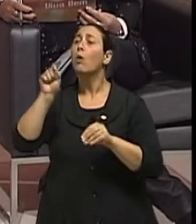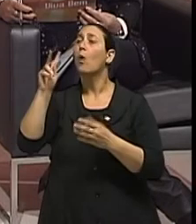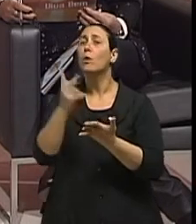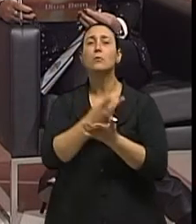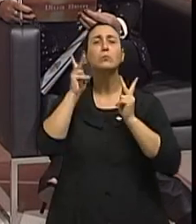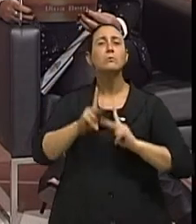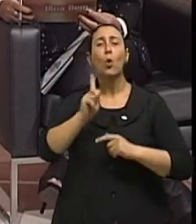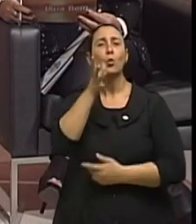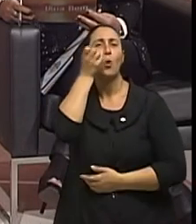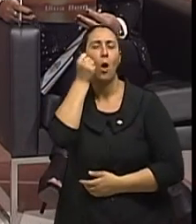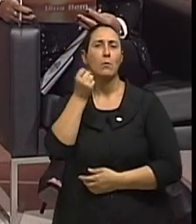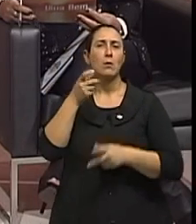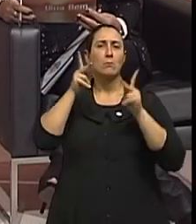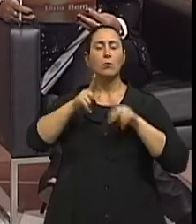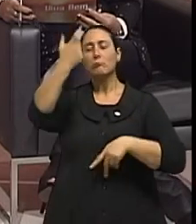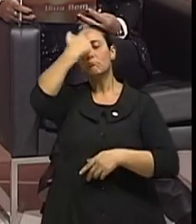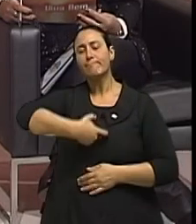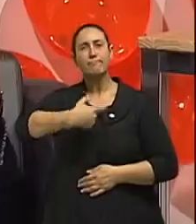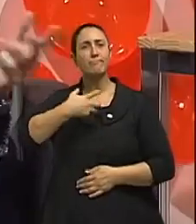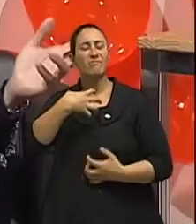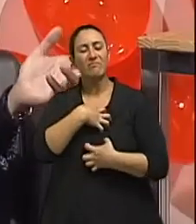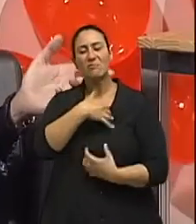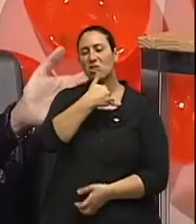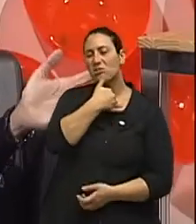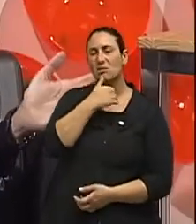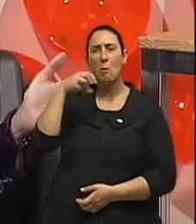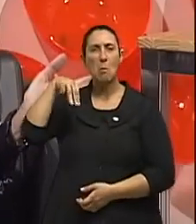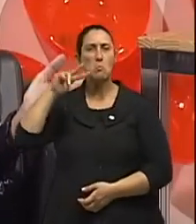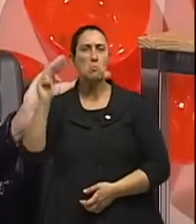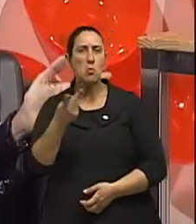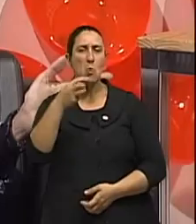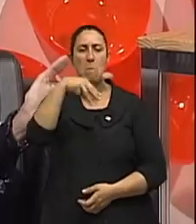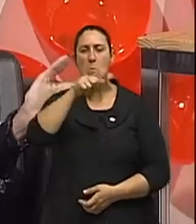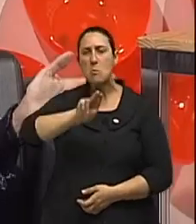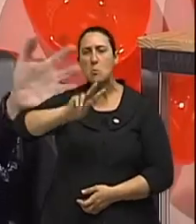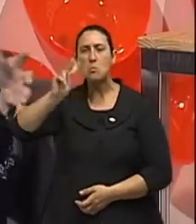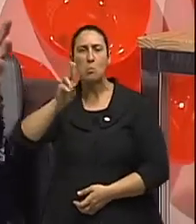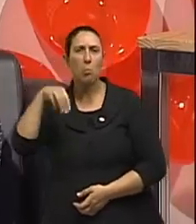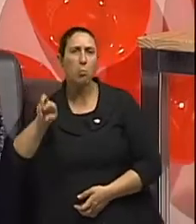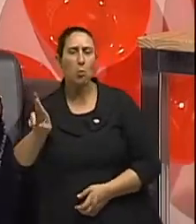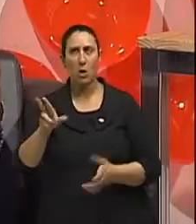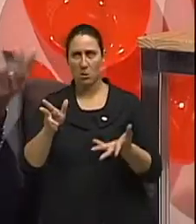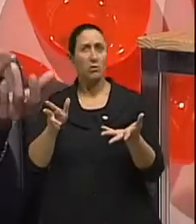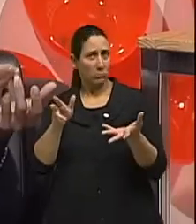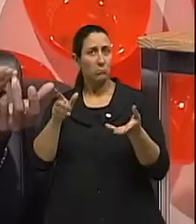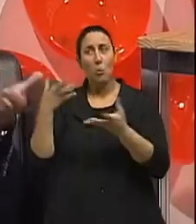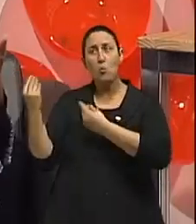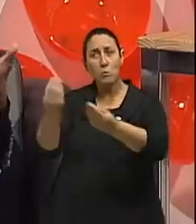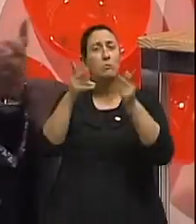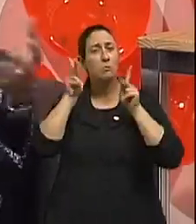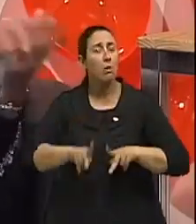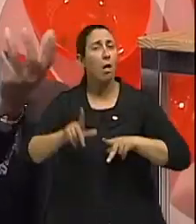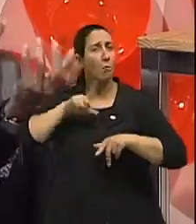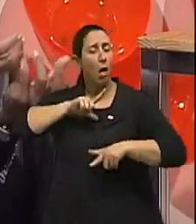afetar a concentração, vai afetar o humor da pessoa e, eventualmente, também vai afetar os relacionamentos da pessoa, porque muitas pessoas estão com outras,